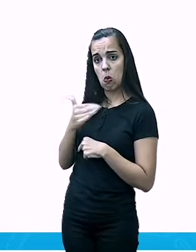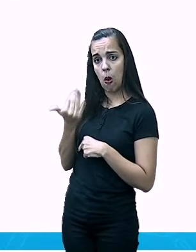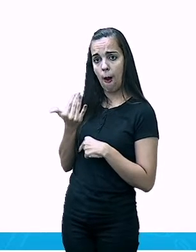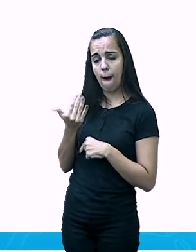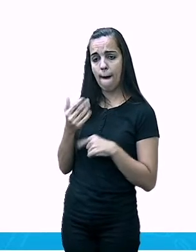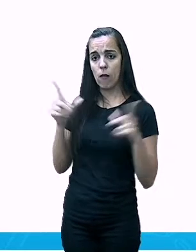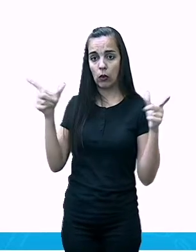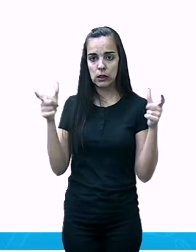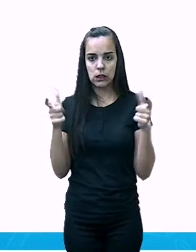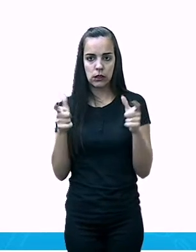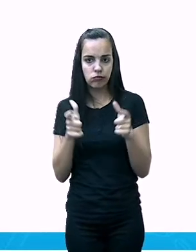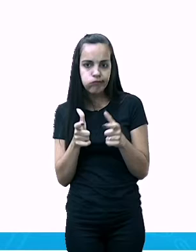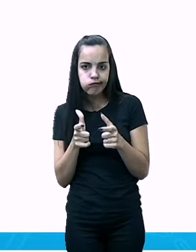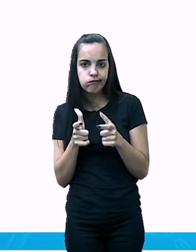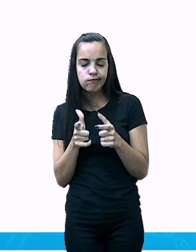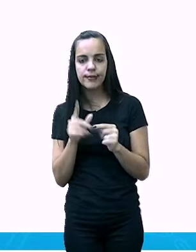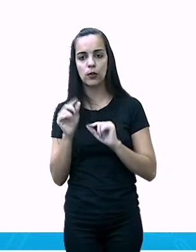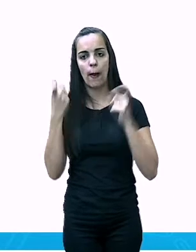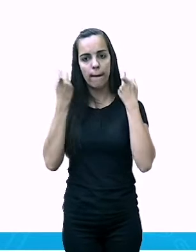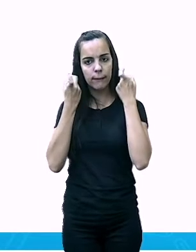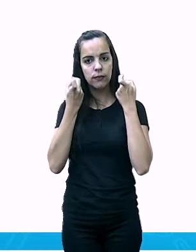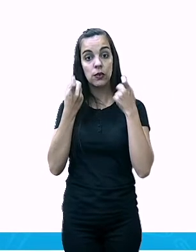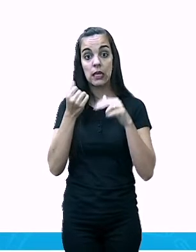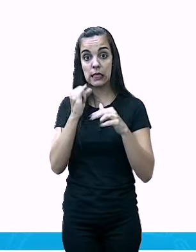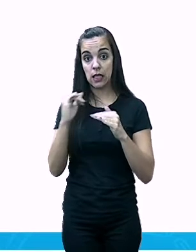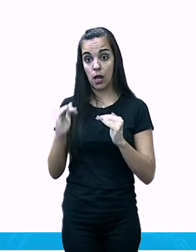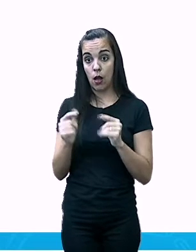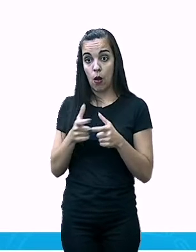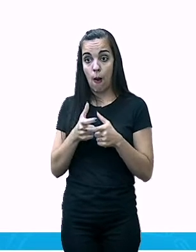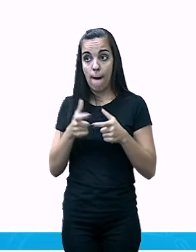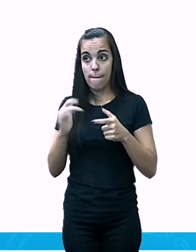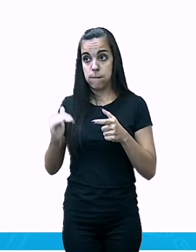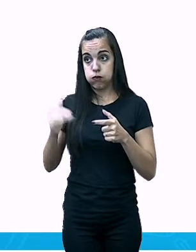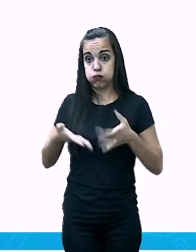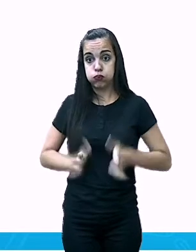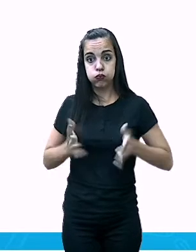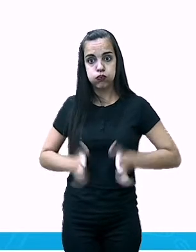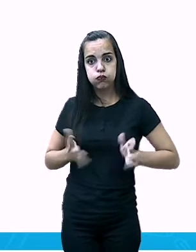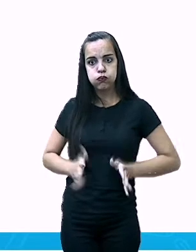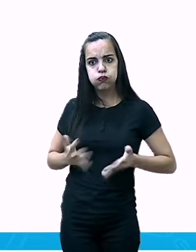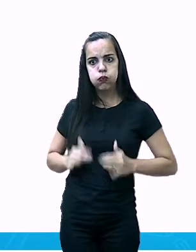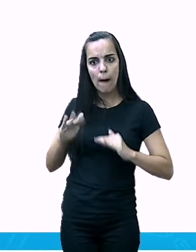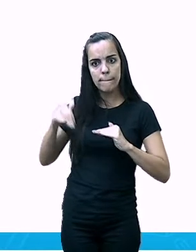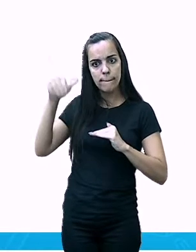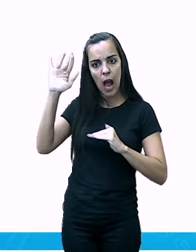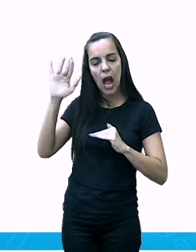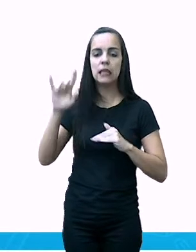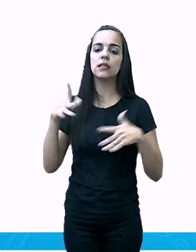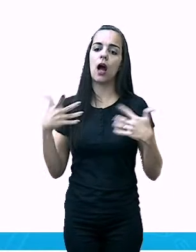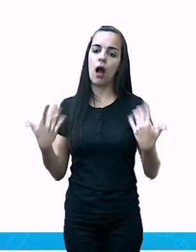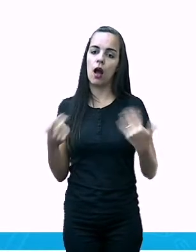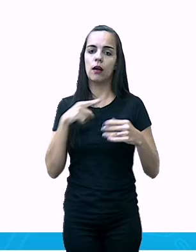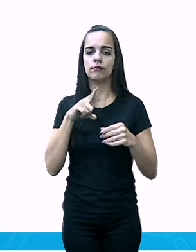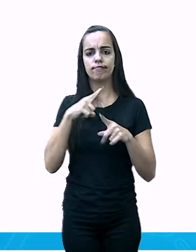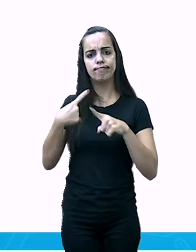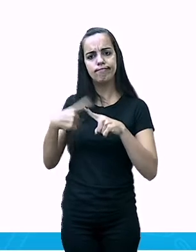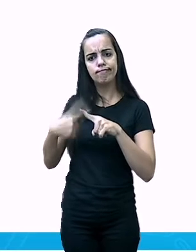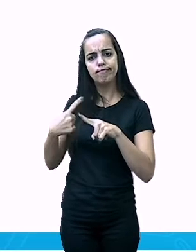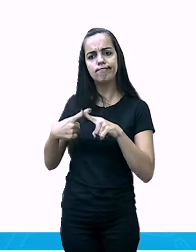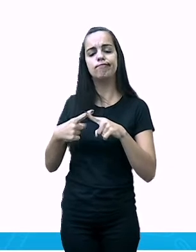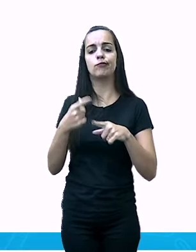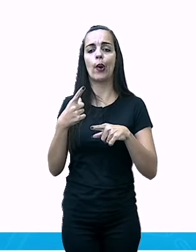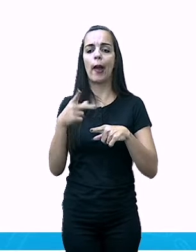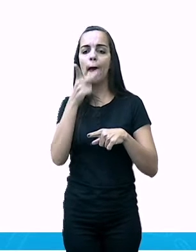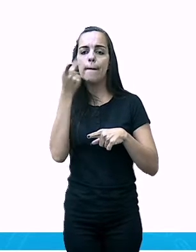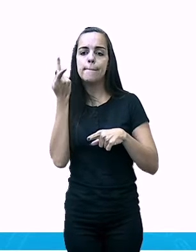É claro que isso é um fator que não ocorre de um dia para o outro.